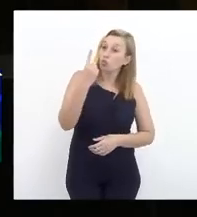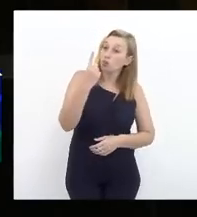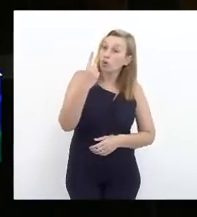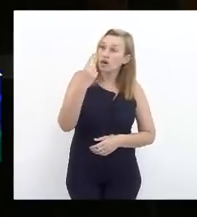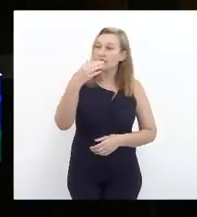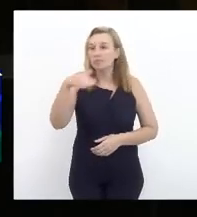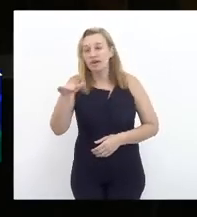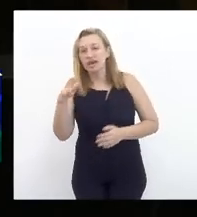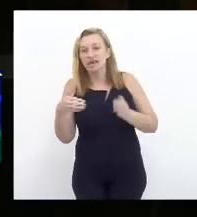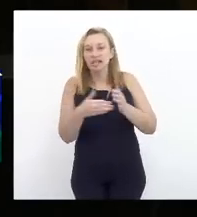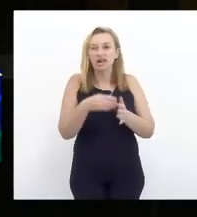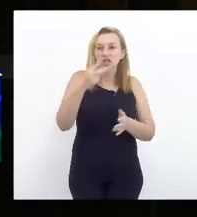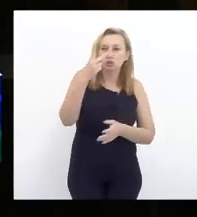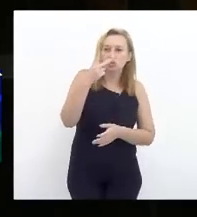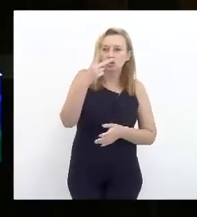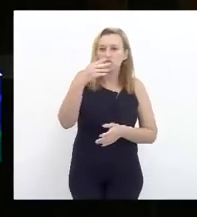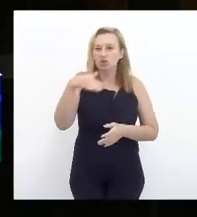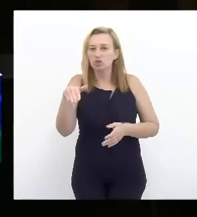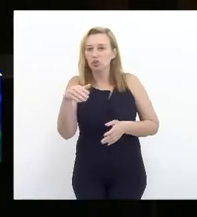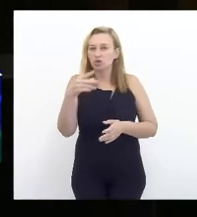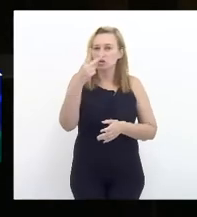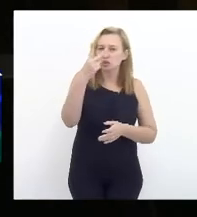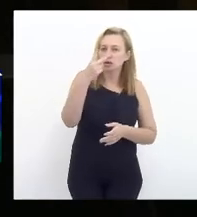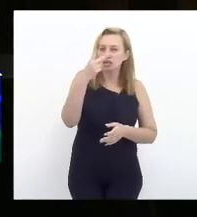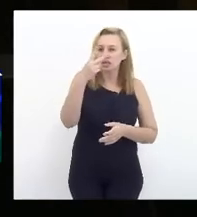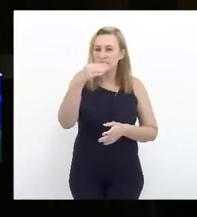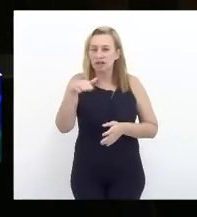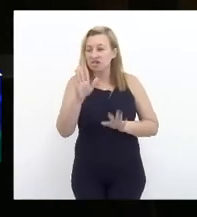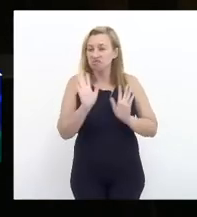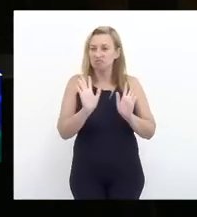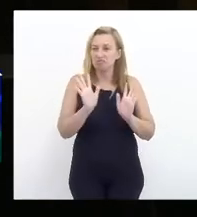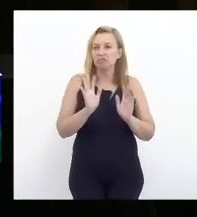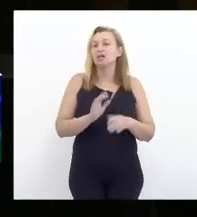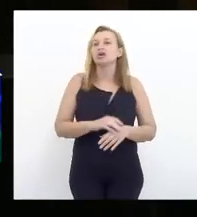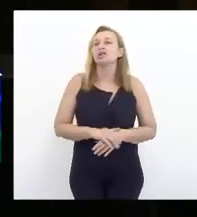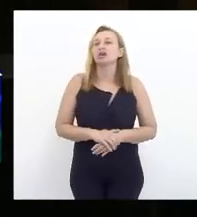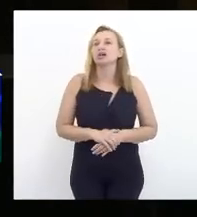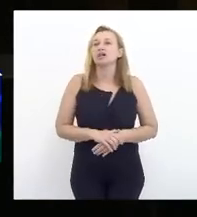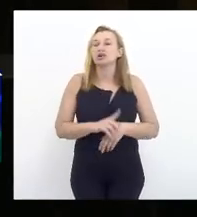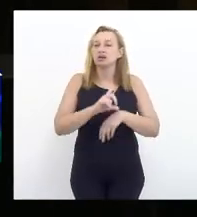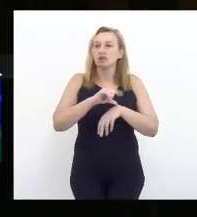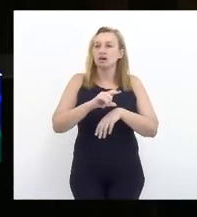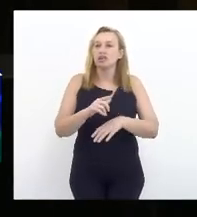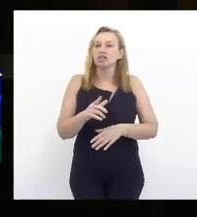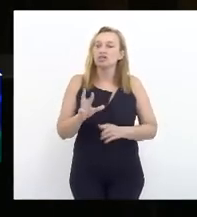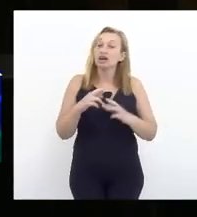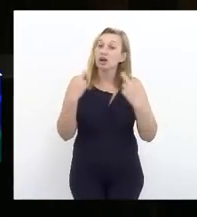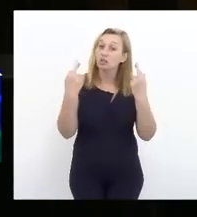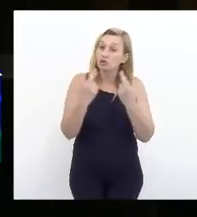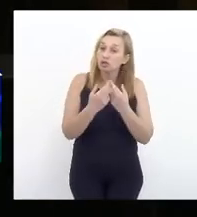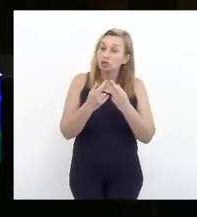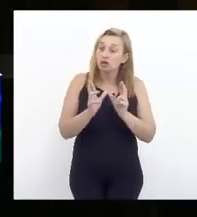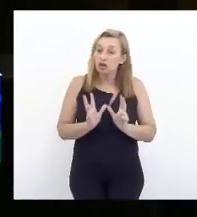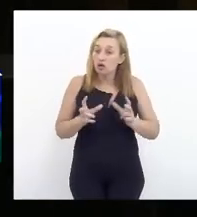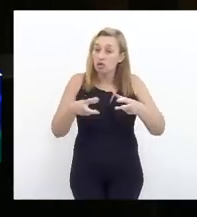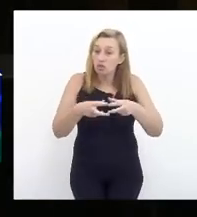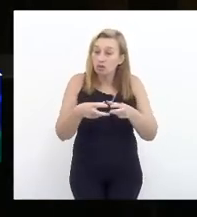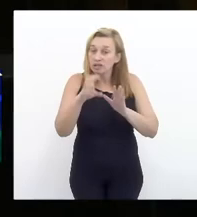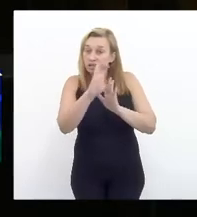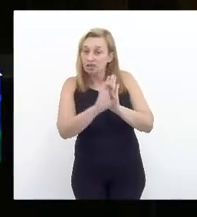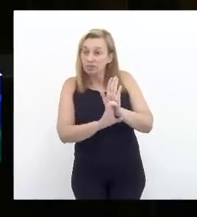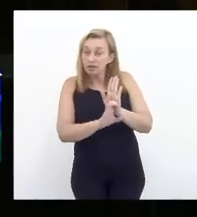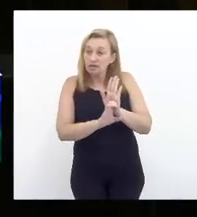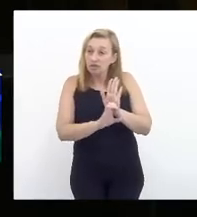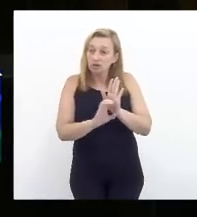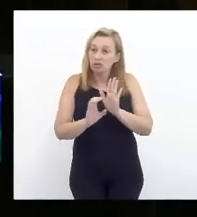meia, duas horas, duas e meia, uma e meia, duas e meia, vai se reunir a Comissão de Emenda Constitucional e